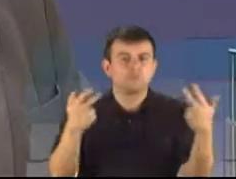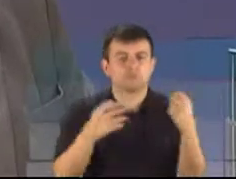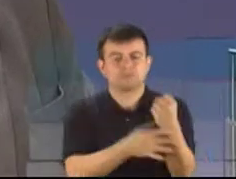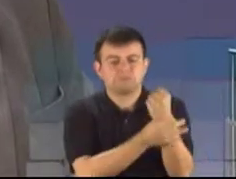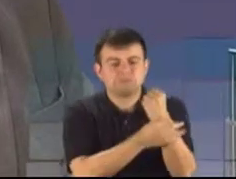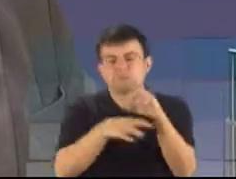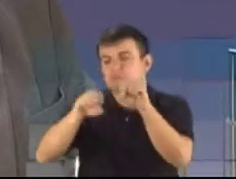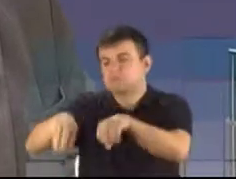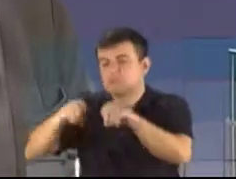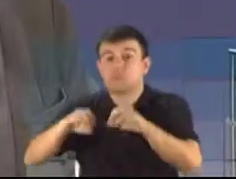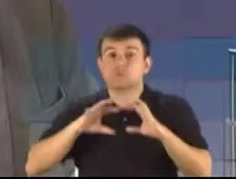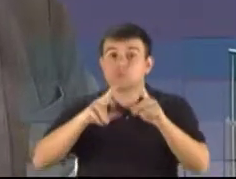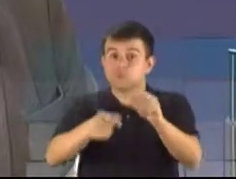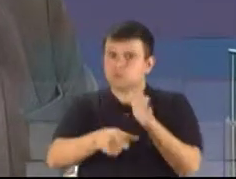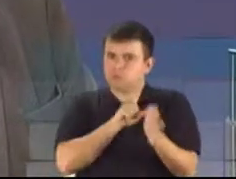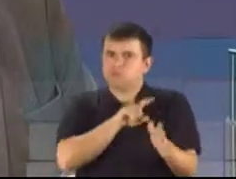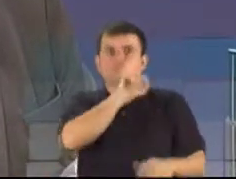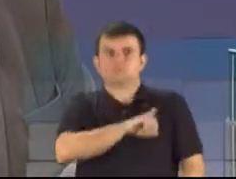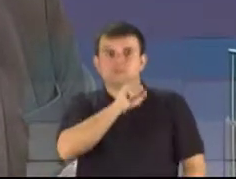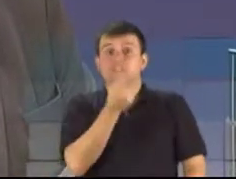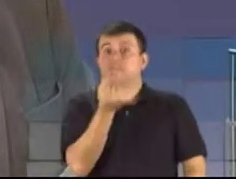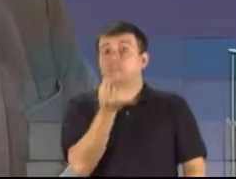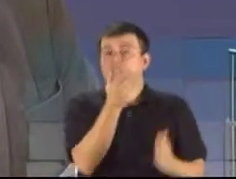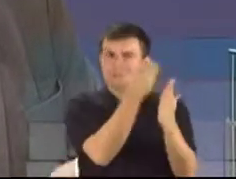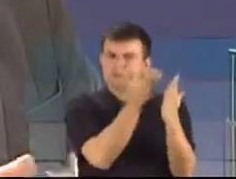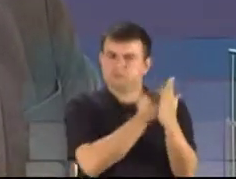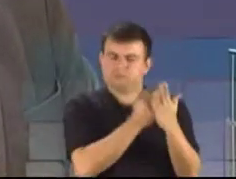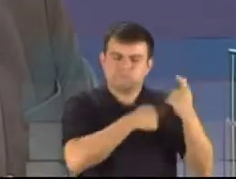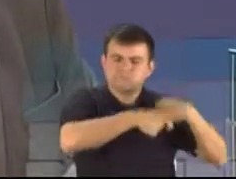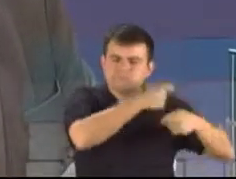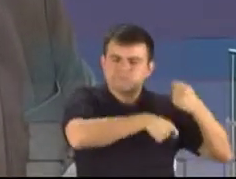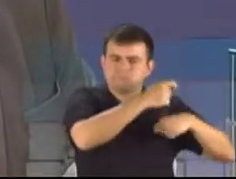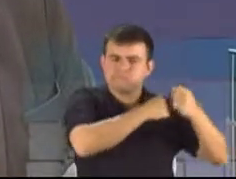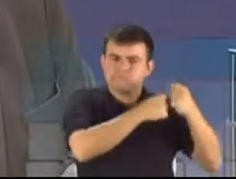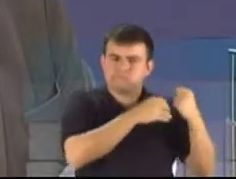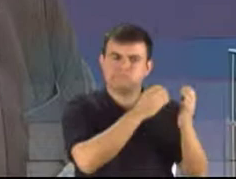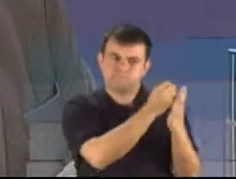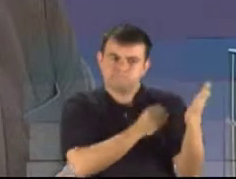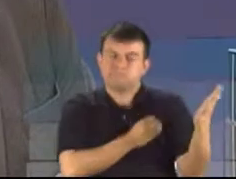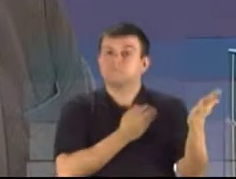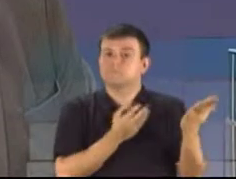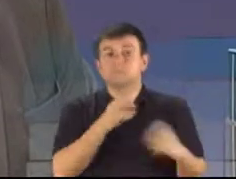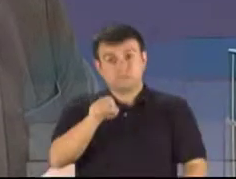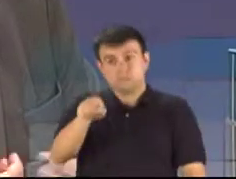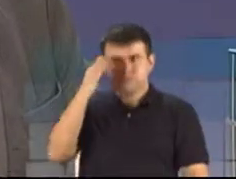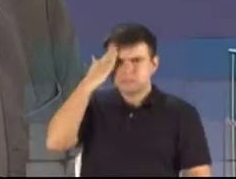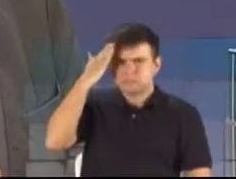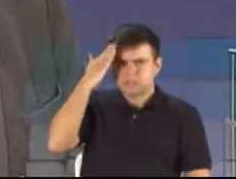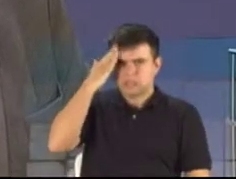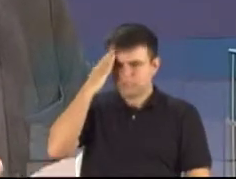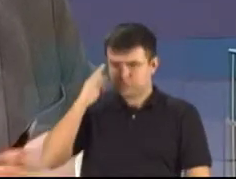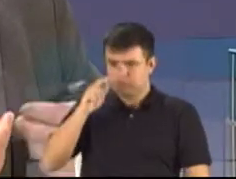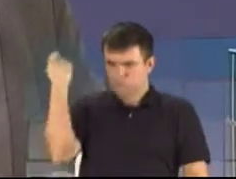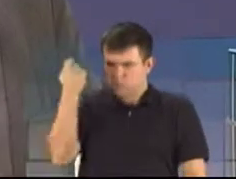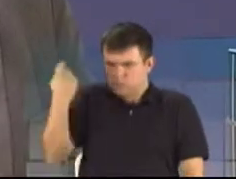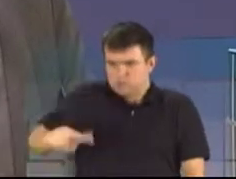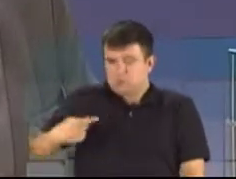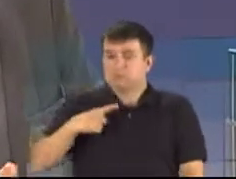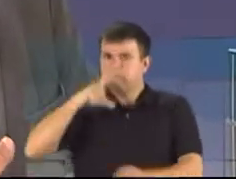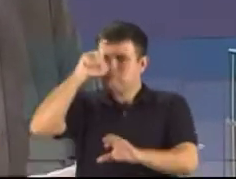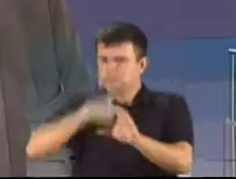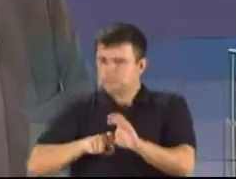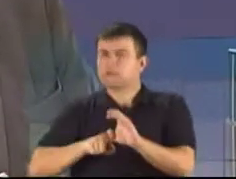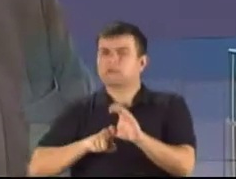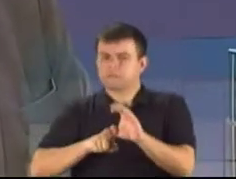pela questão das finanças públicas do Rio Grande do Sul. Se sabe que o Rio Grande deve, para a União, tem um contrato,